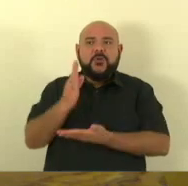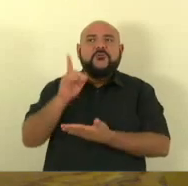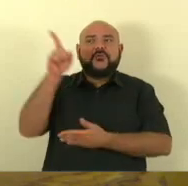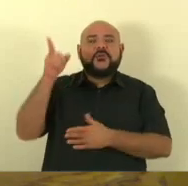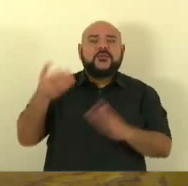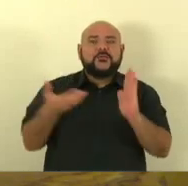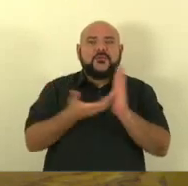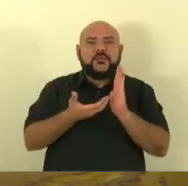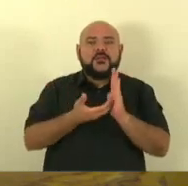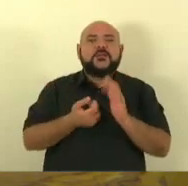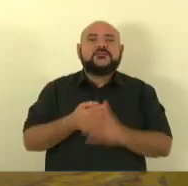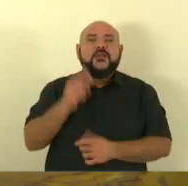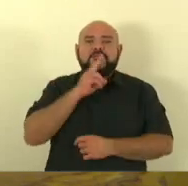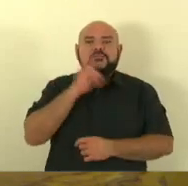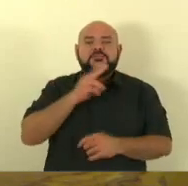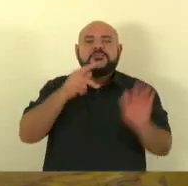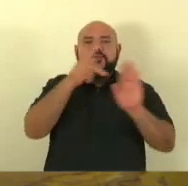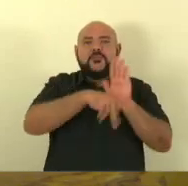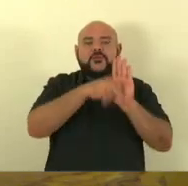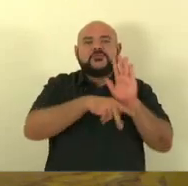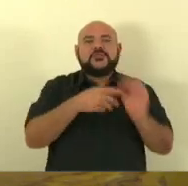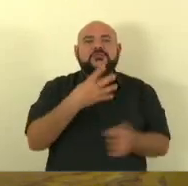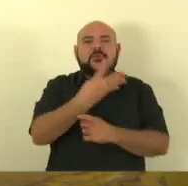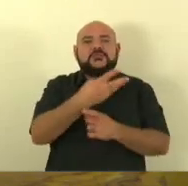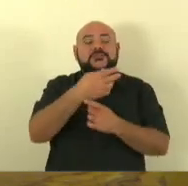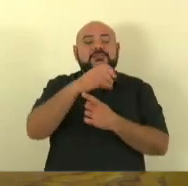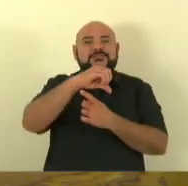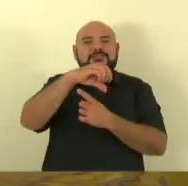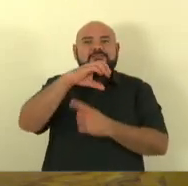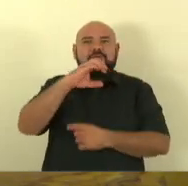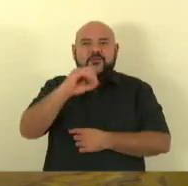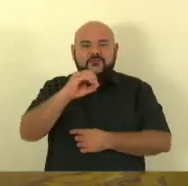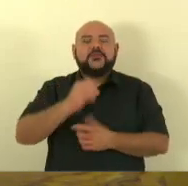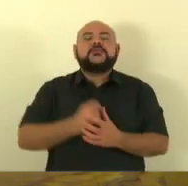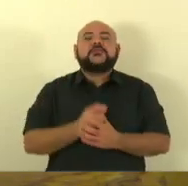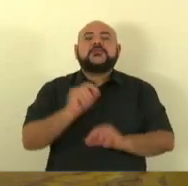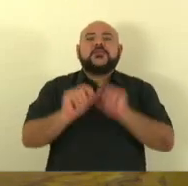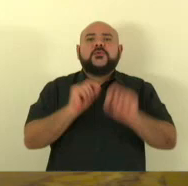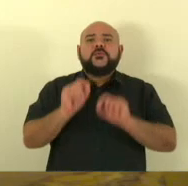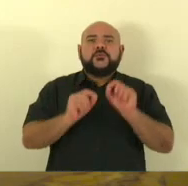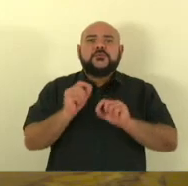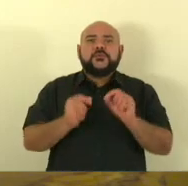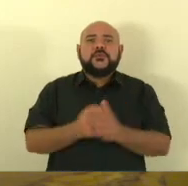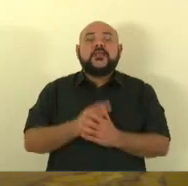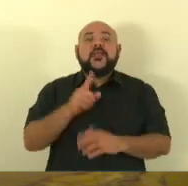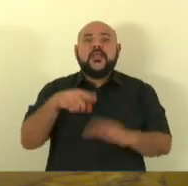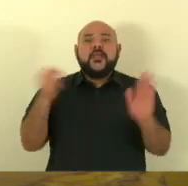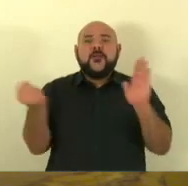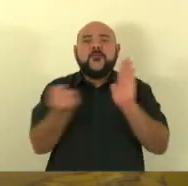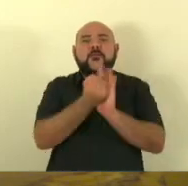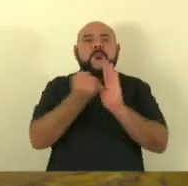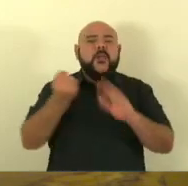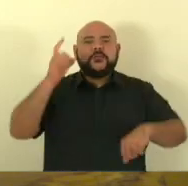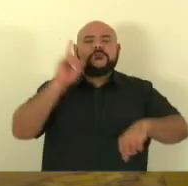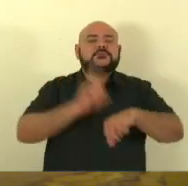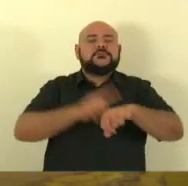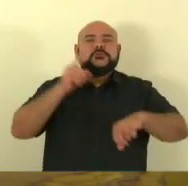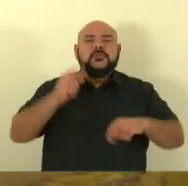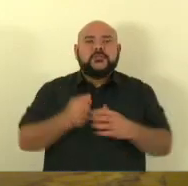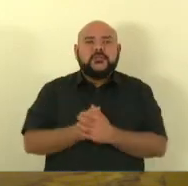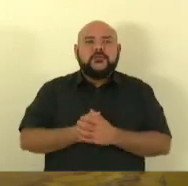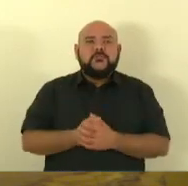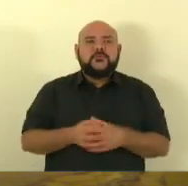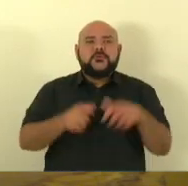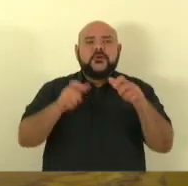urgência do projeto de lei 490 que estabelece o marco temporal das terras